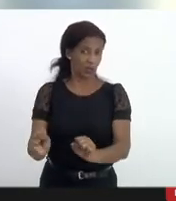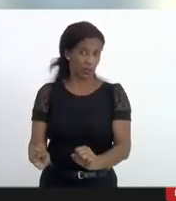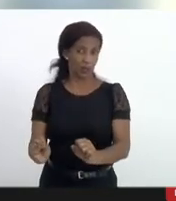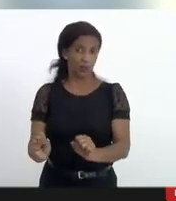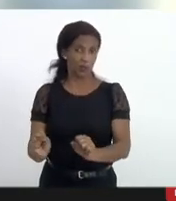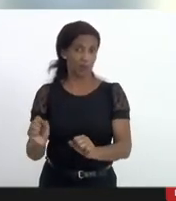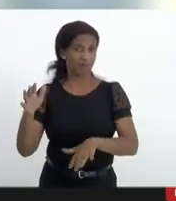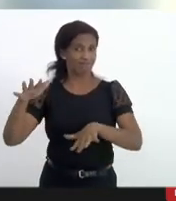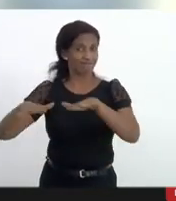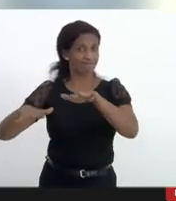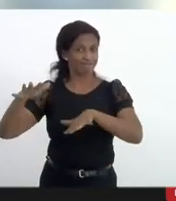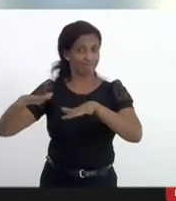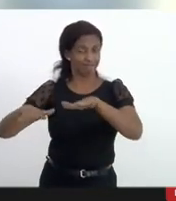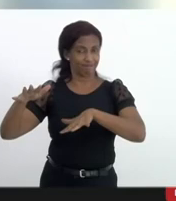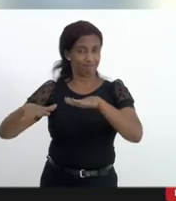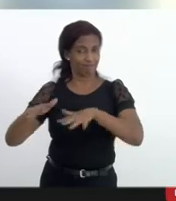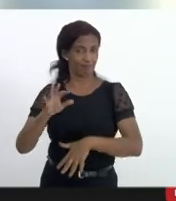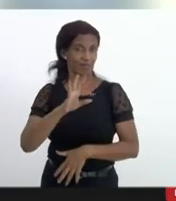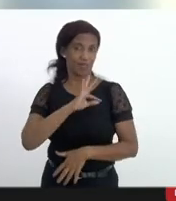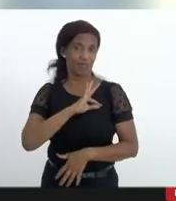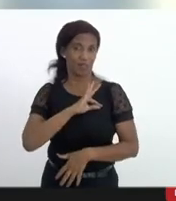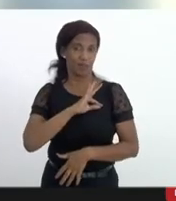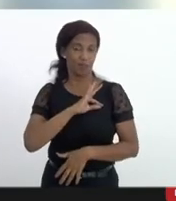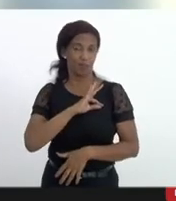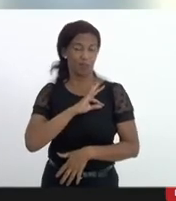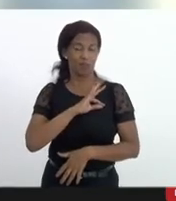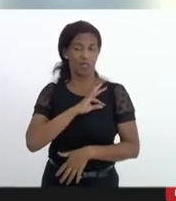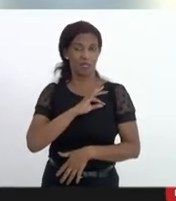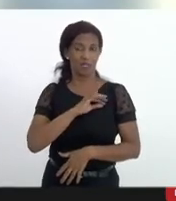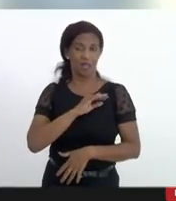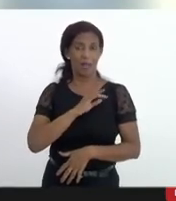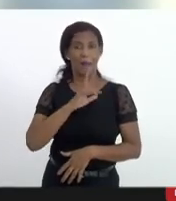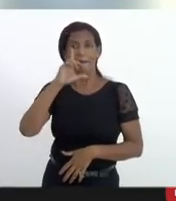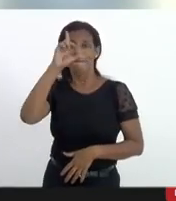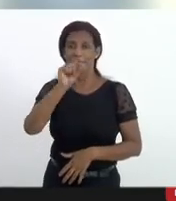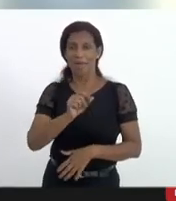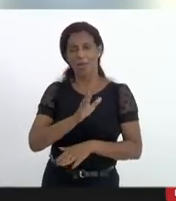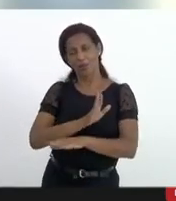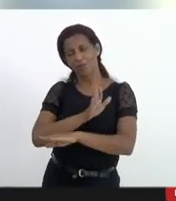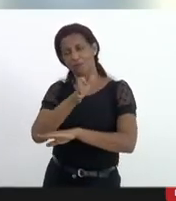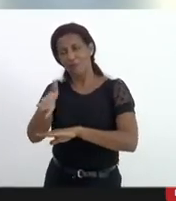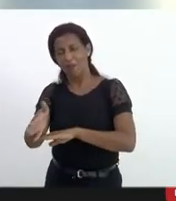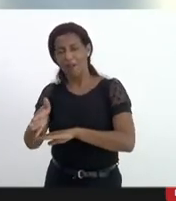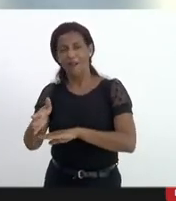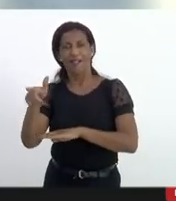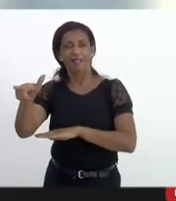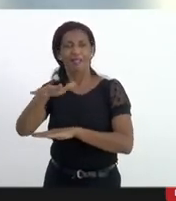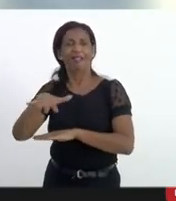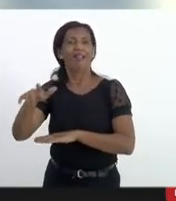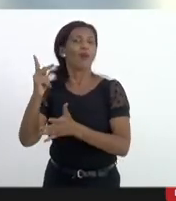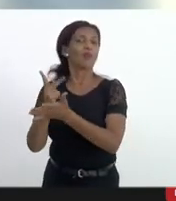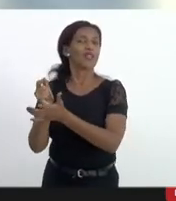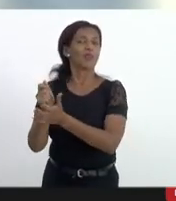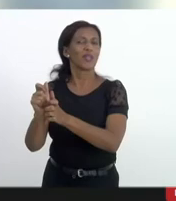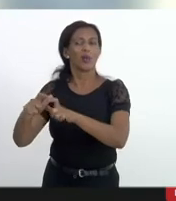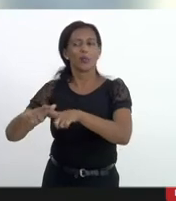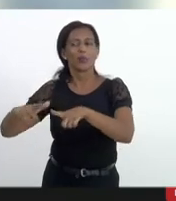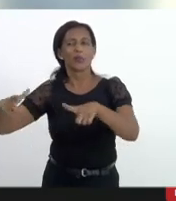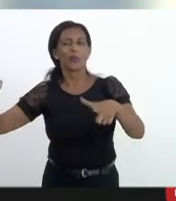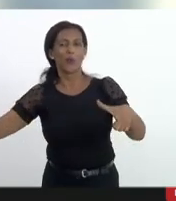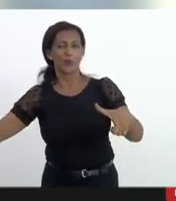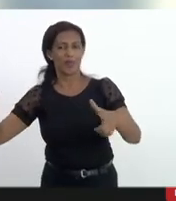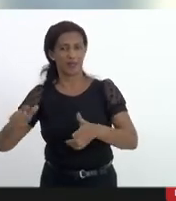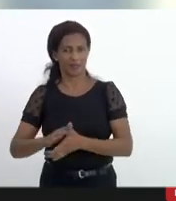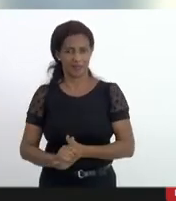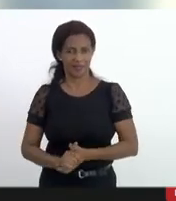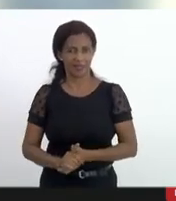vacância de poder certo a polícia frequenta menos a comunidade o criminoso expande a sua área você vai ali na área de eu recentemente